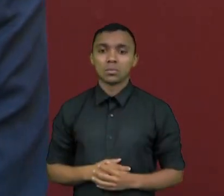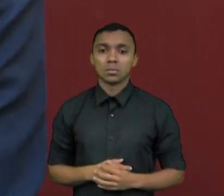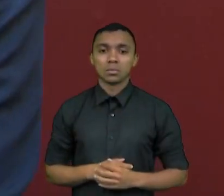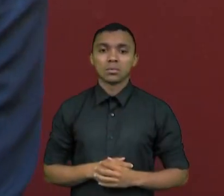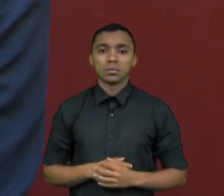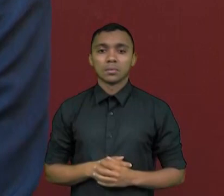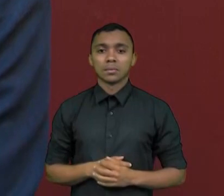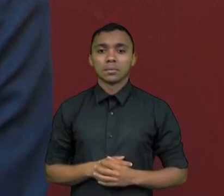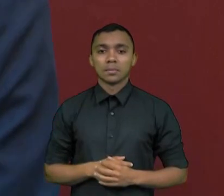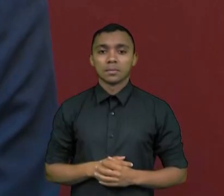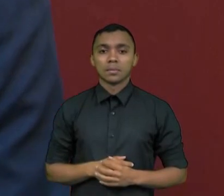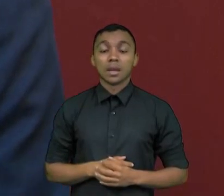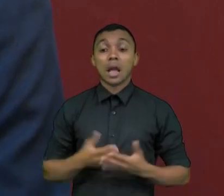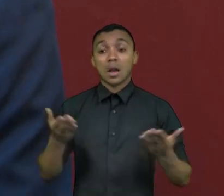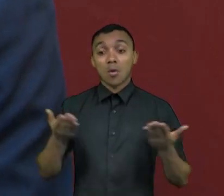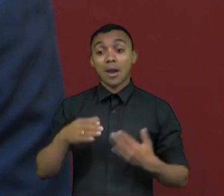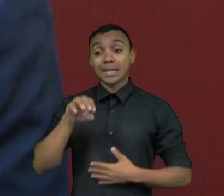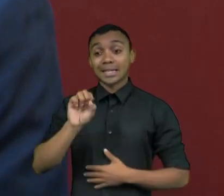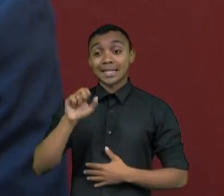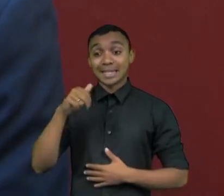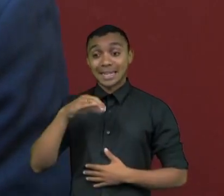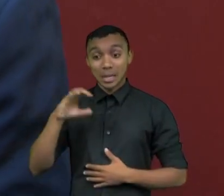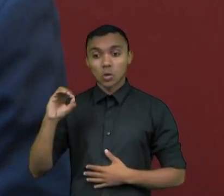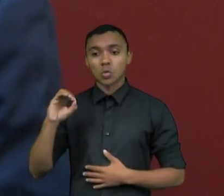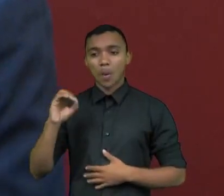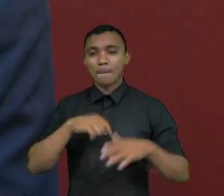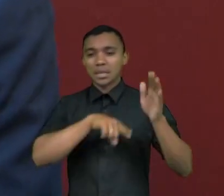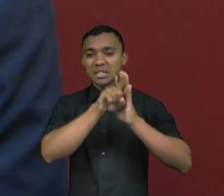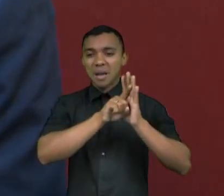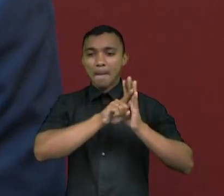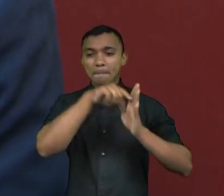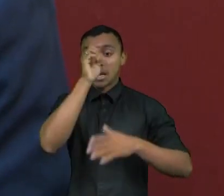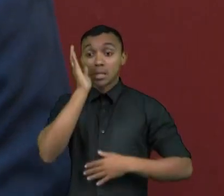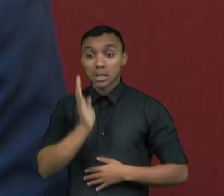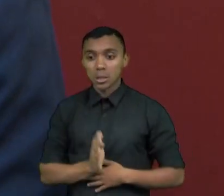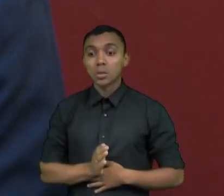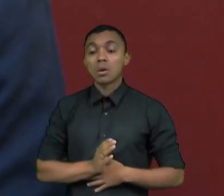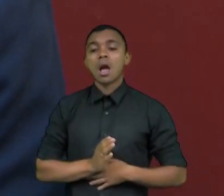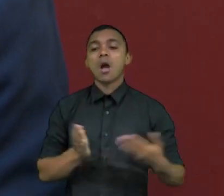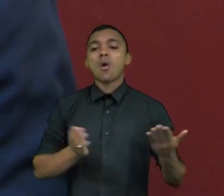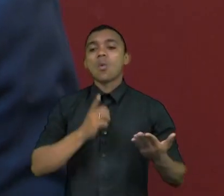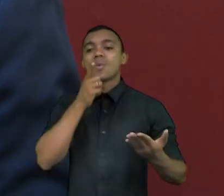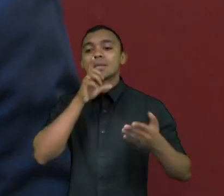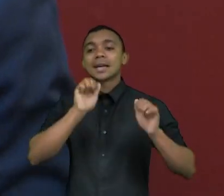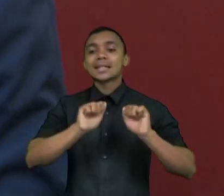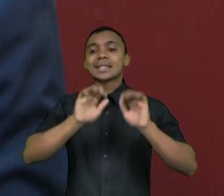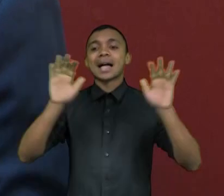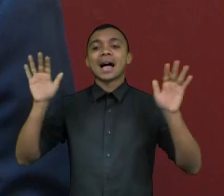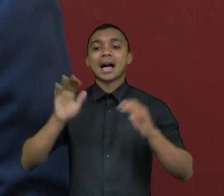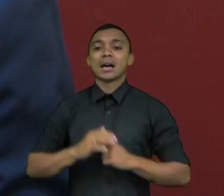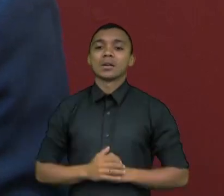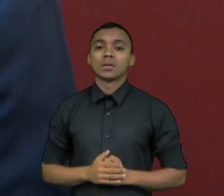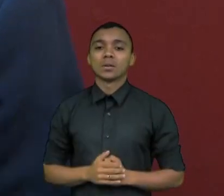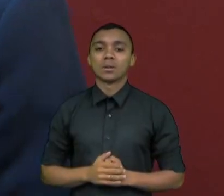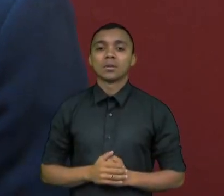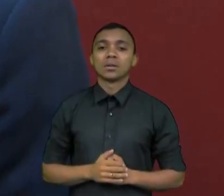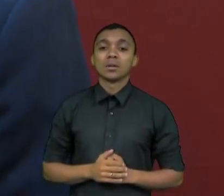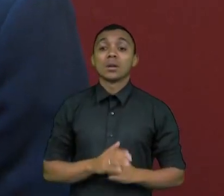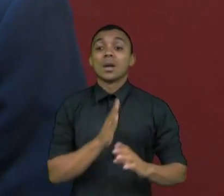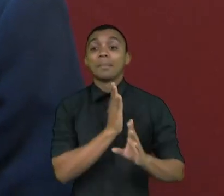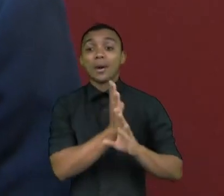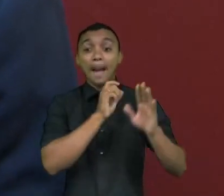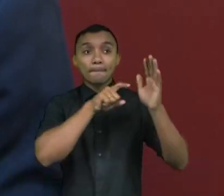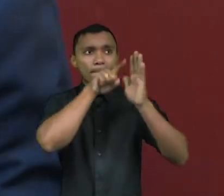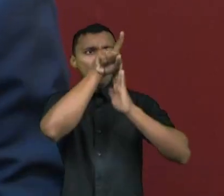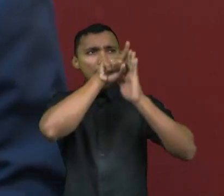Provavelmente agora com o resultado do censo 2022, a gente vai ter um retrato mais claro. Porque, historicamente, a forma como as pesquisas são